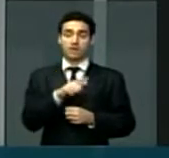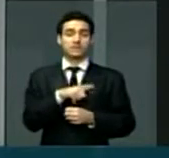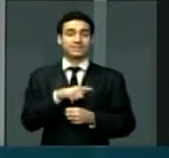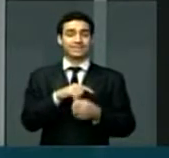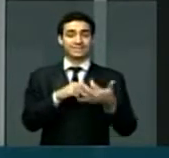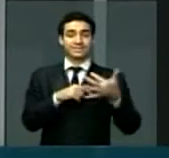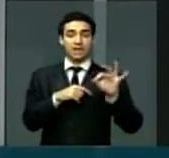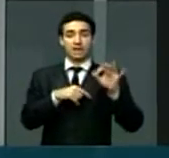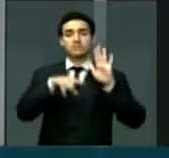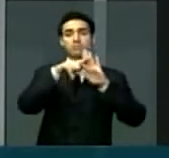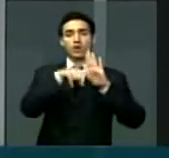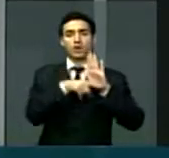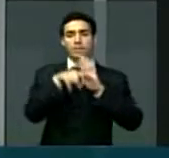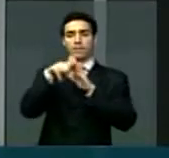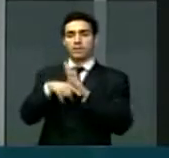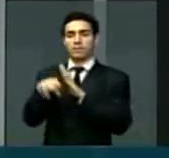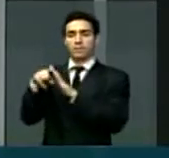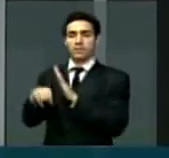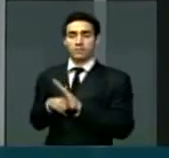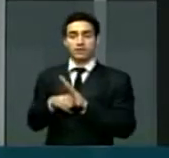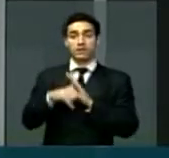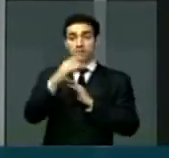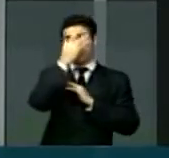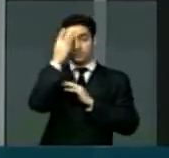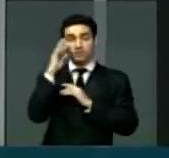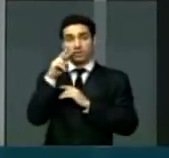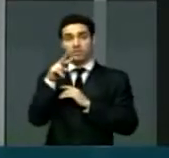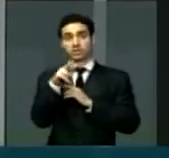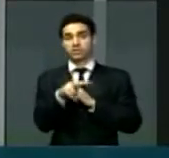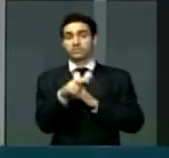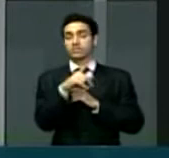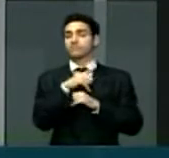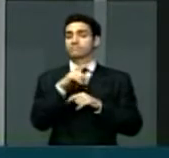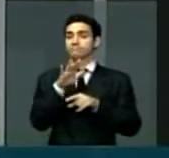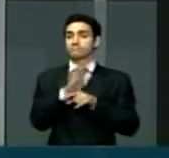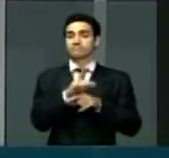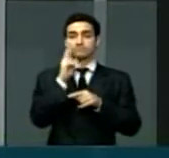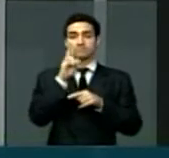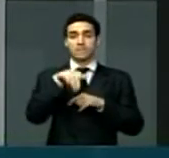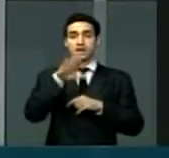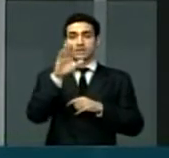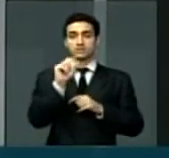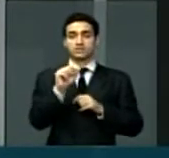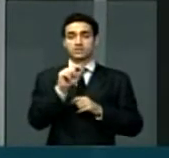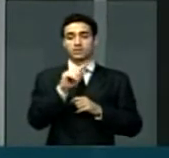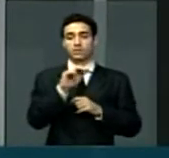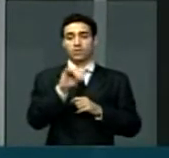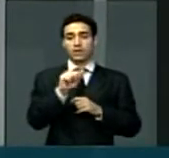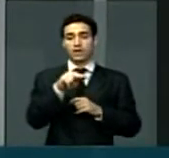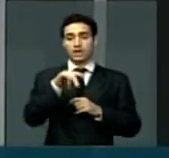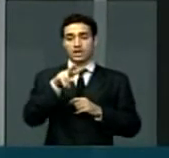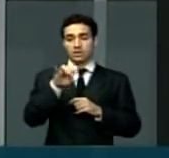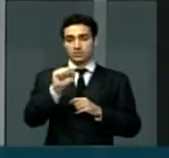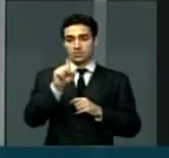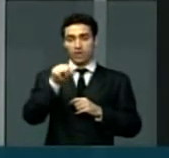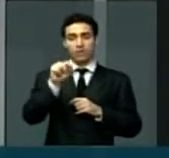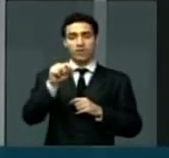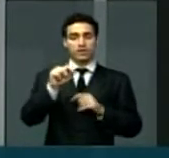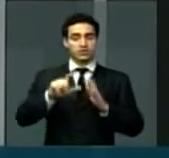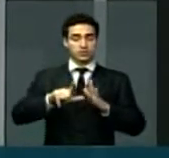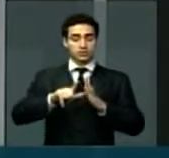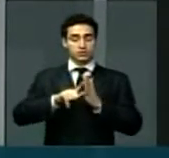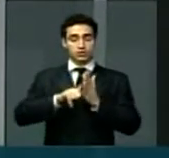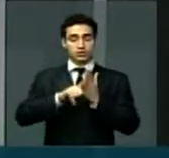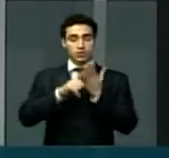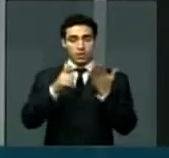que fazem com que o público maranhense dê atenção à TV Guará. Destaco aqui a Guará News, que é um jornal que vai